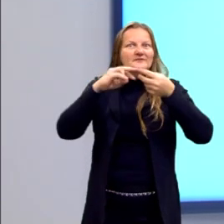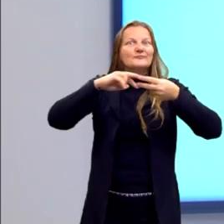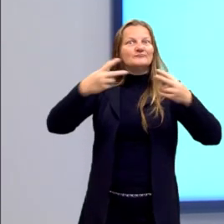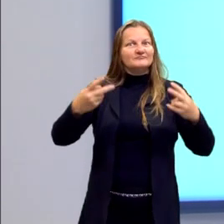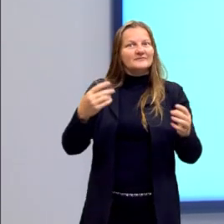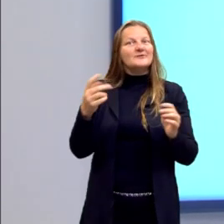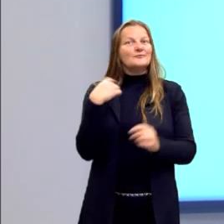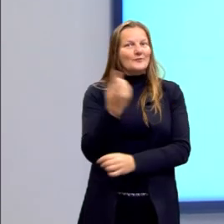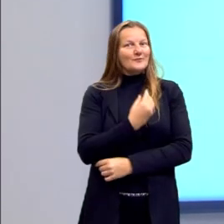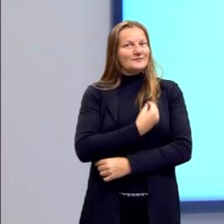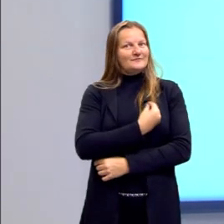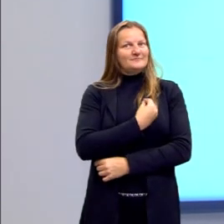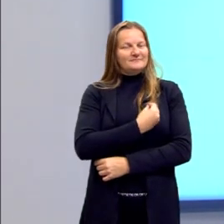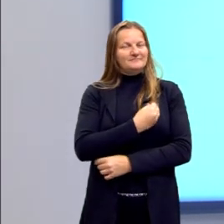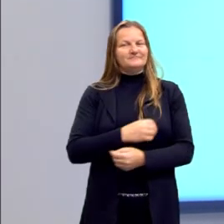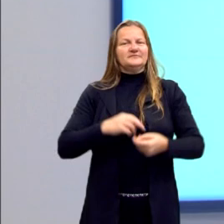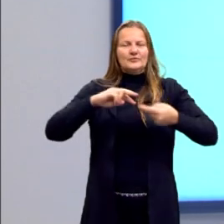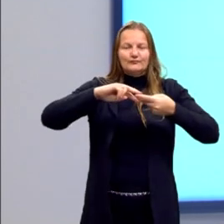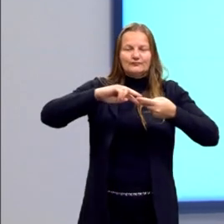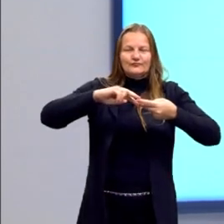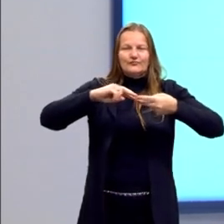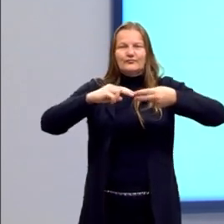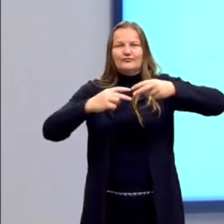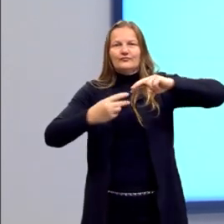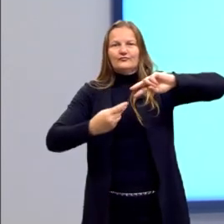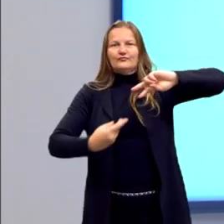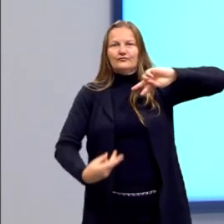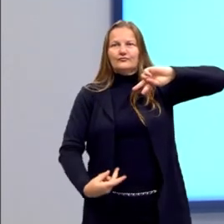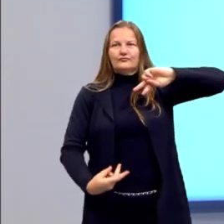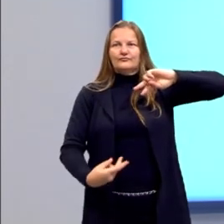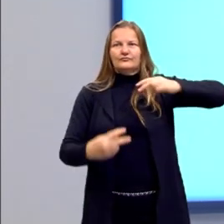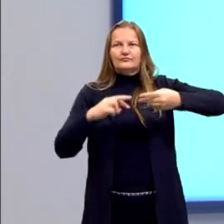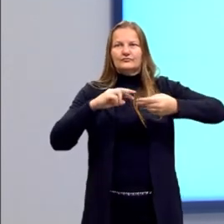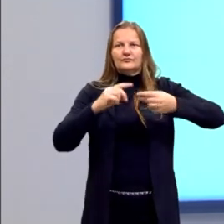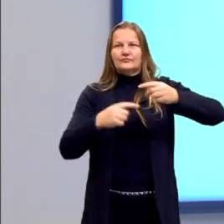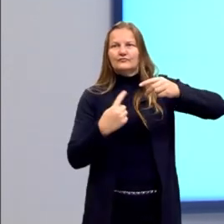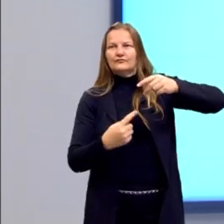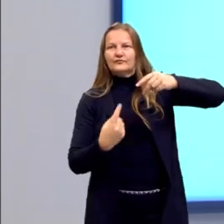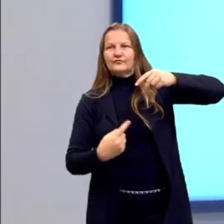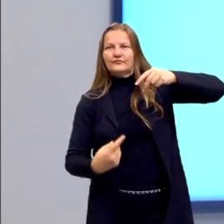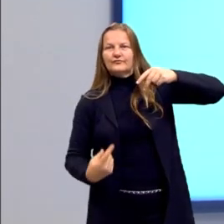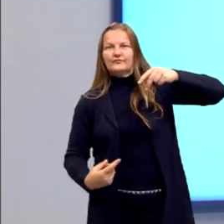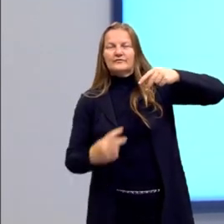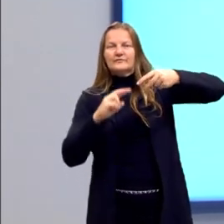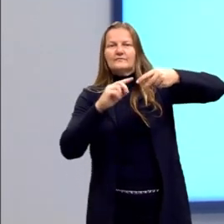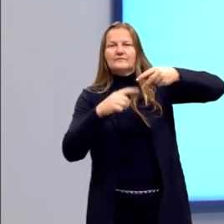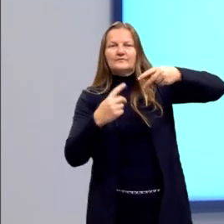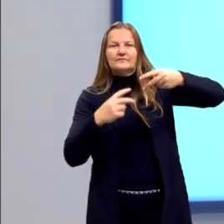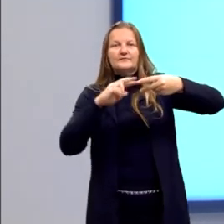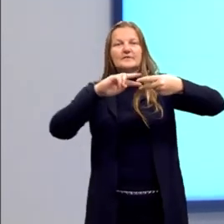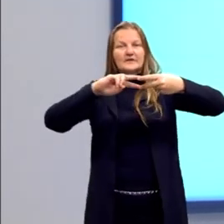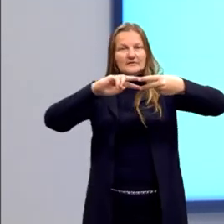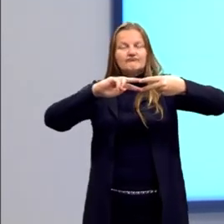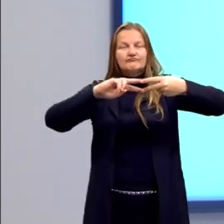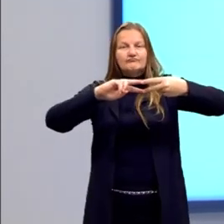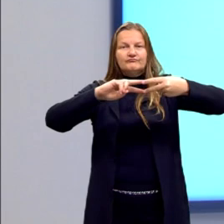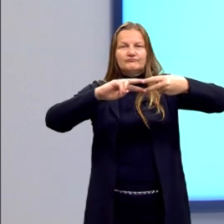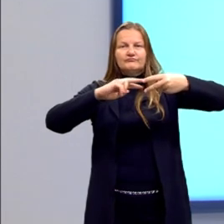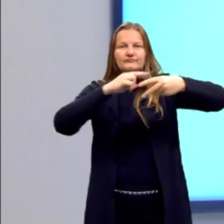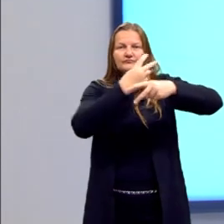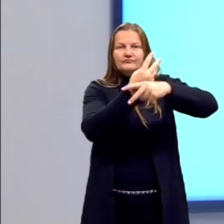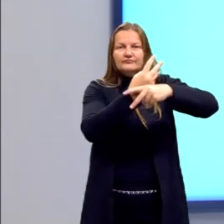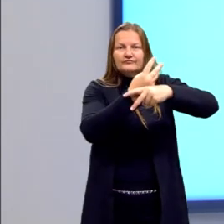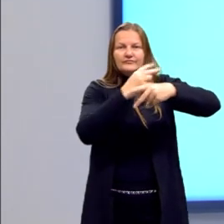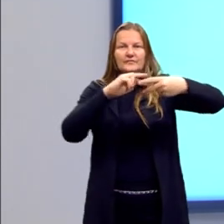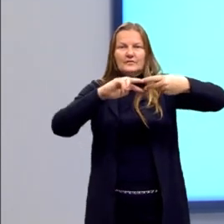ser vivo. Então, aqui, ó, como se estivesse desenrolando. O cromossomo, ele é um monte